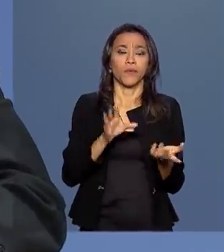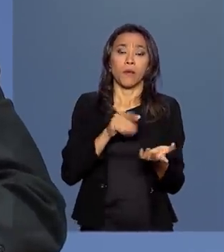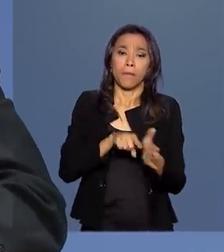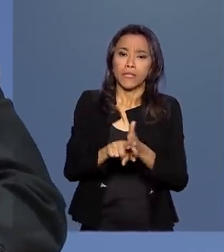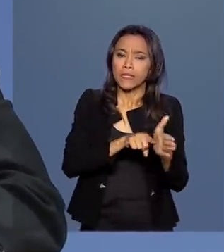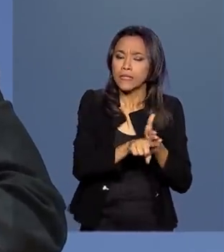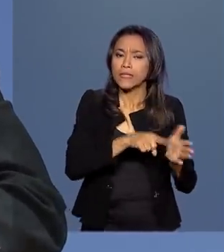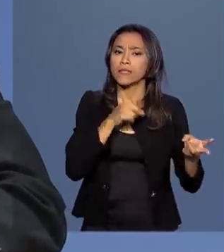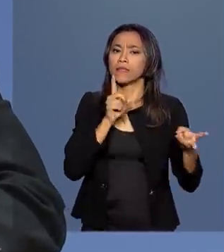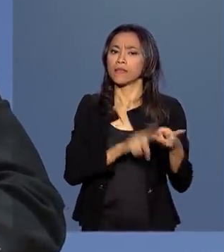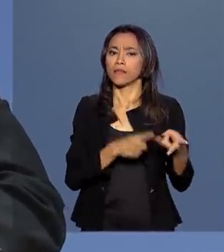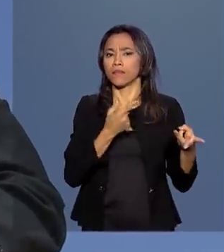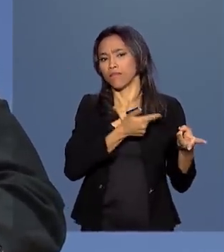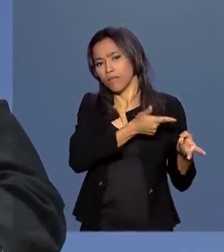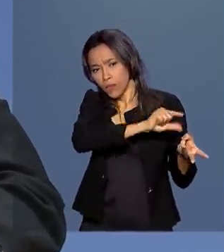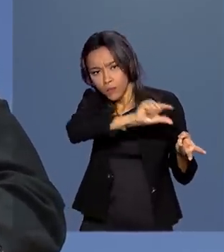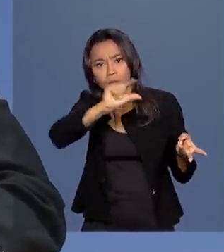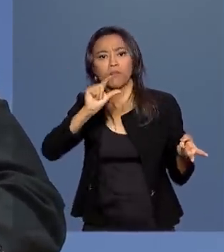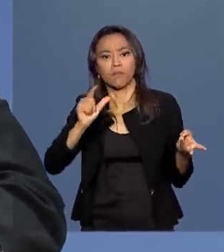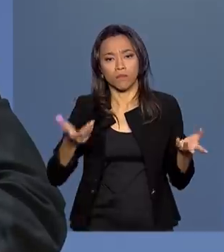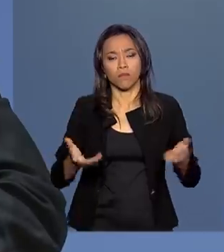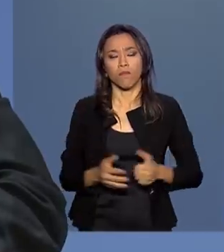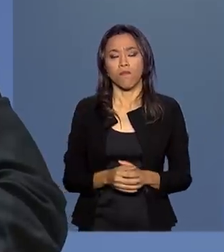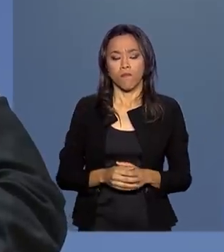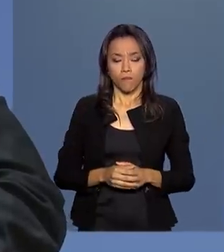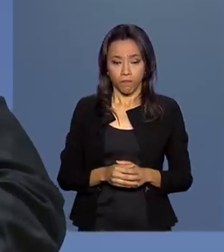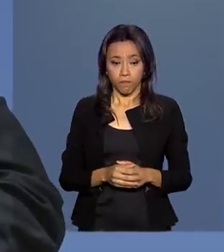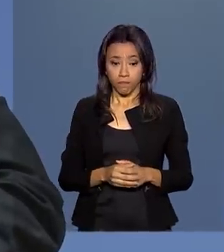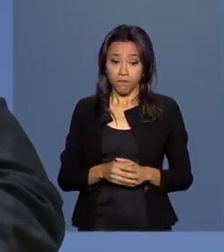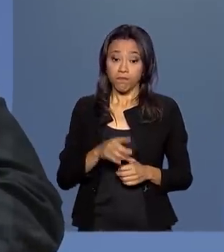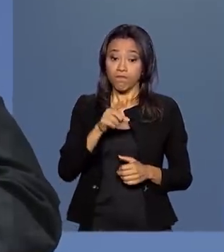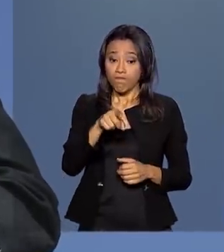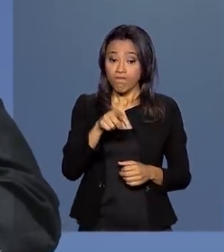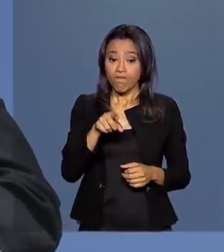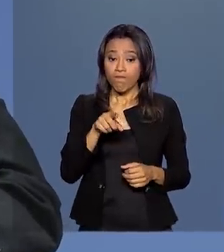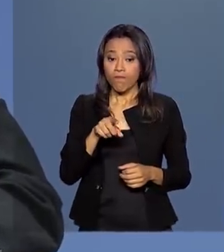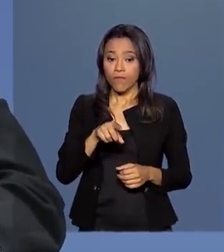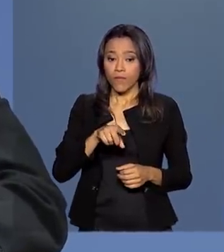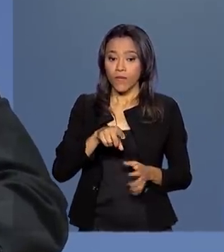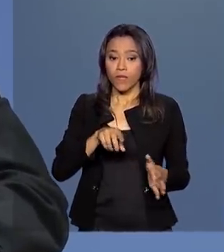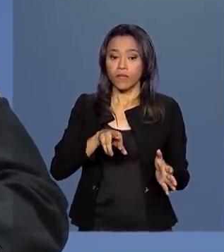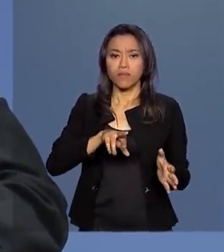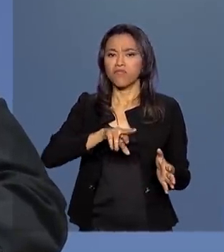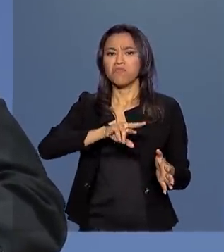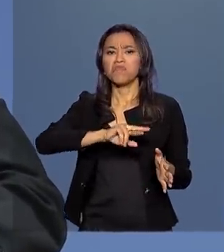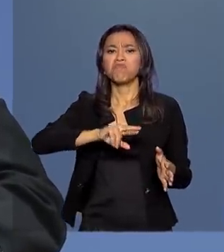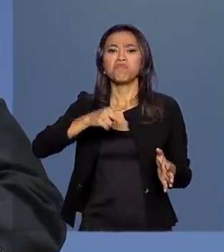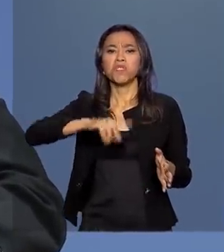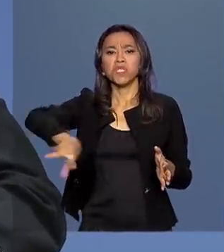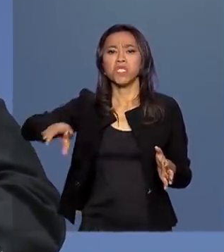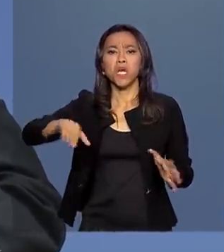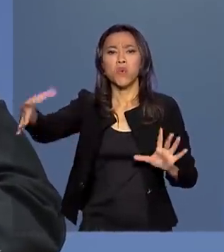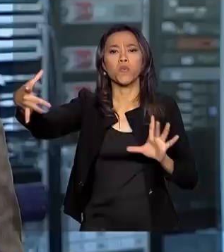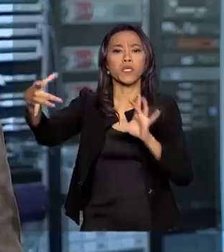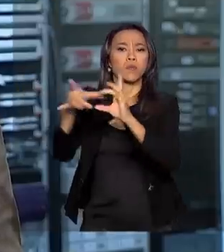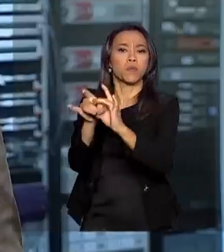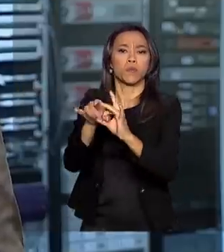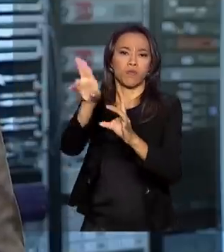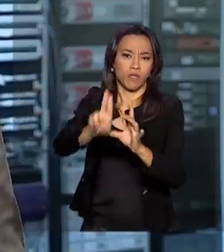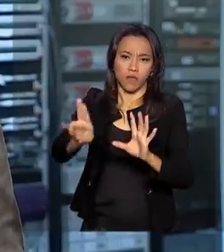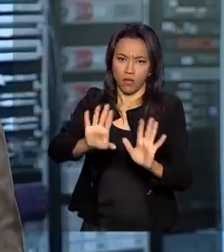pesquisadores, normalmente vinculados a universidades, mas não exclusivamente.